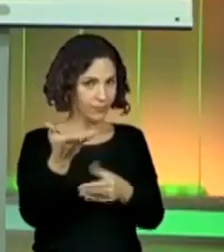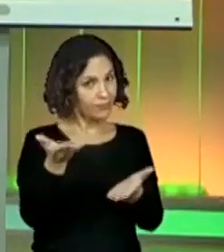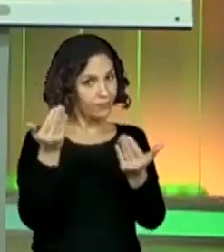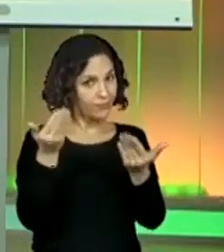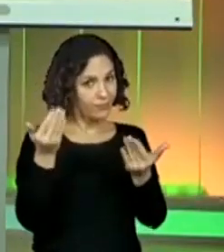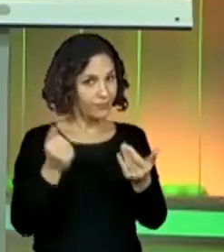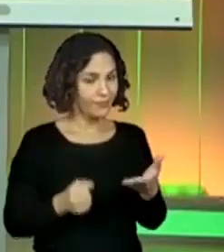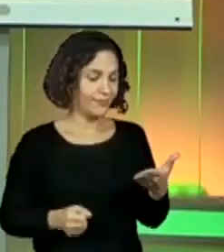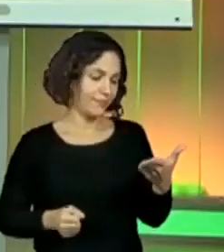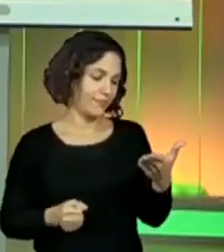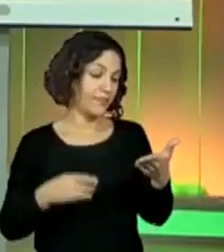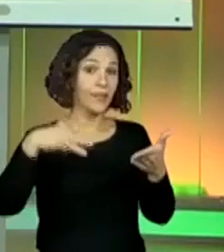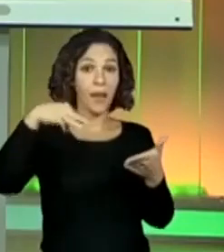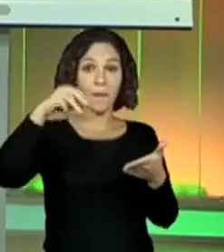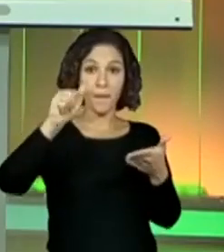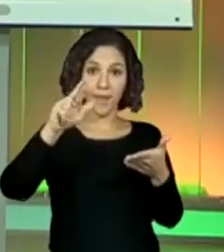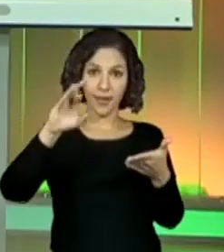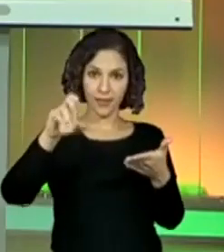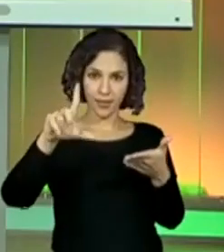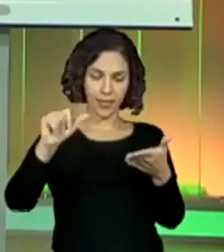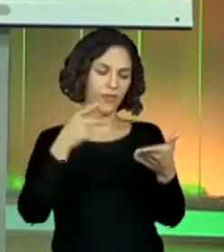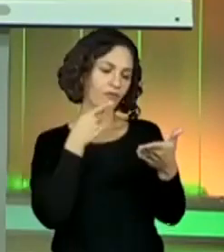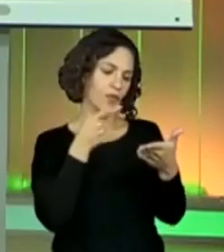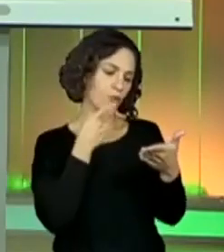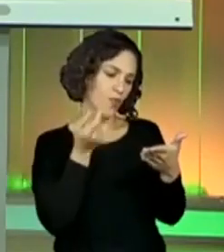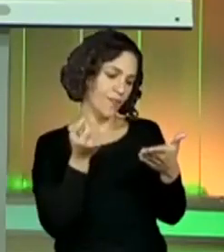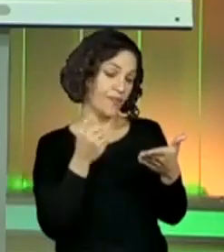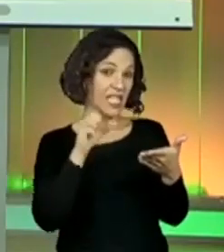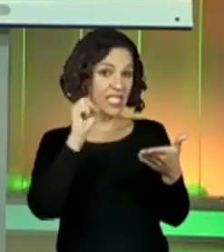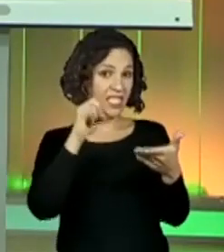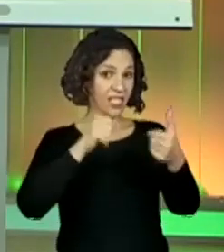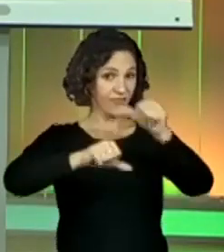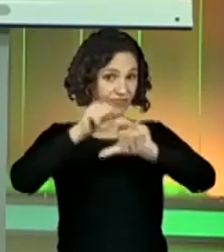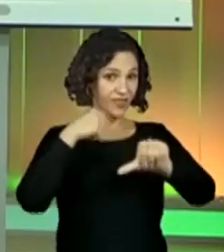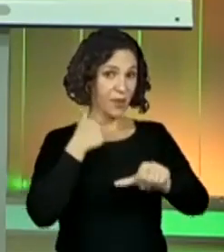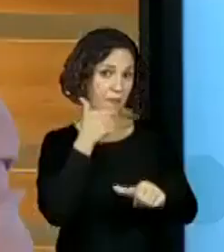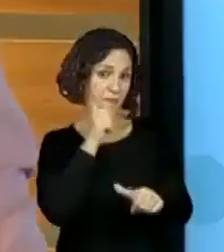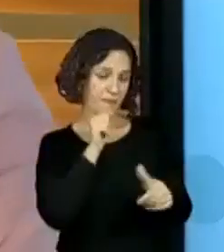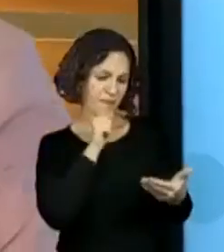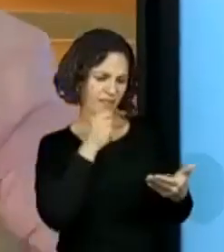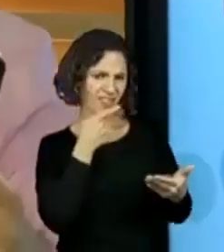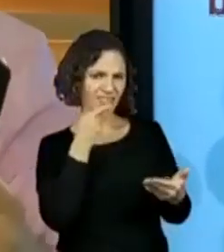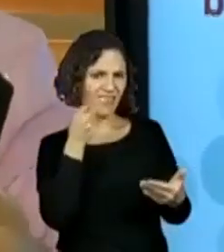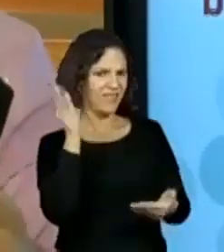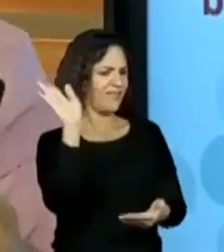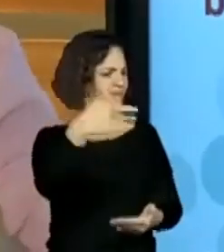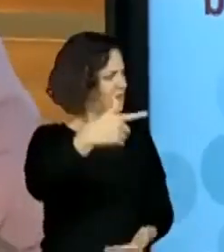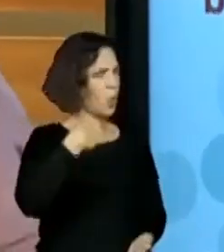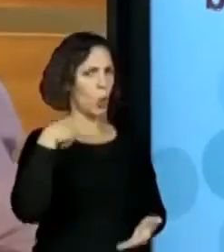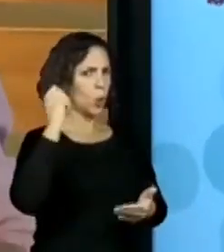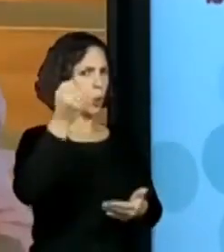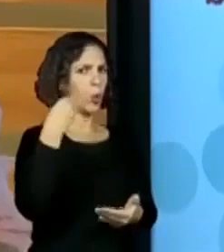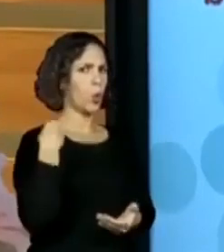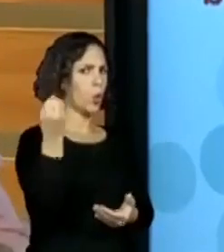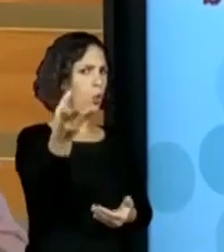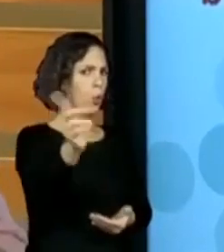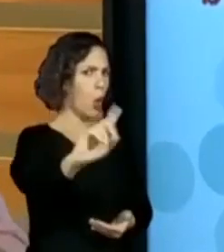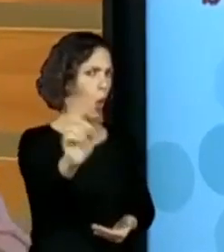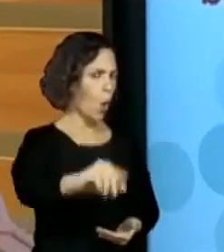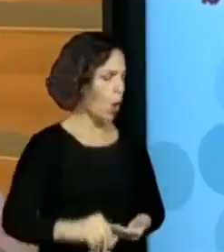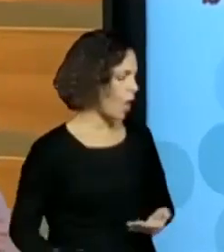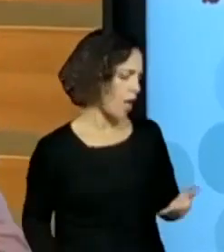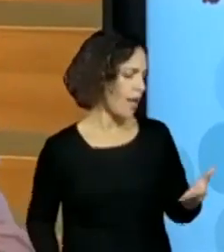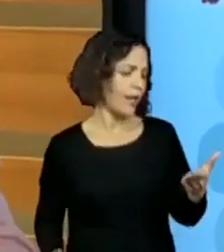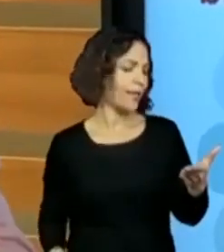A Marcela disse assim, se fosse minha mãe, ela diria nem pensar, né, o